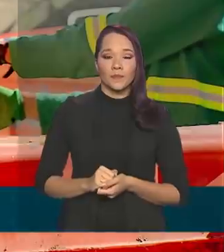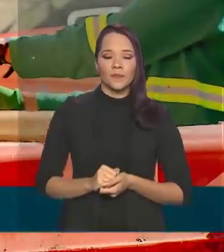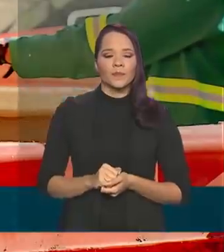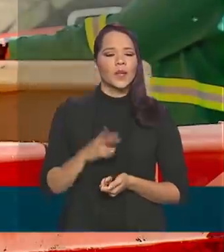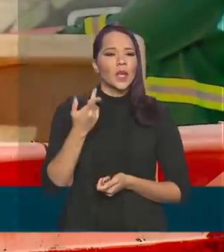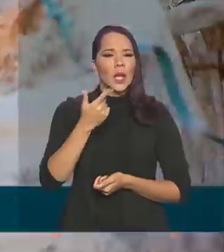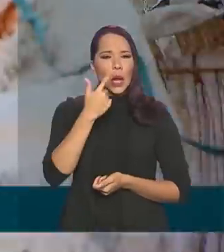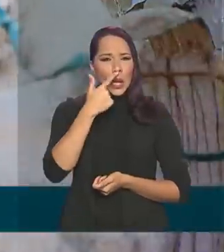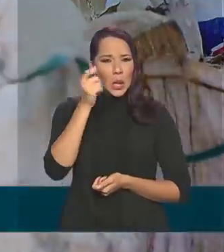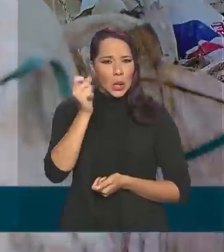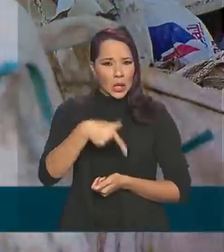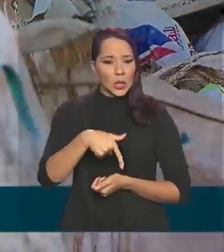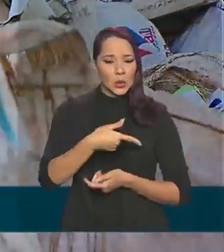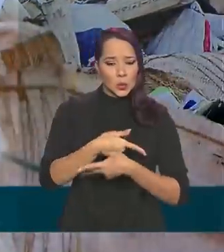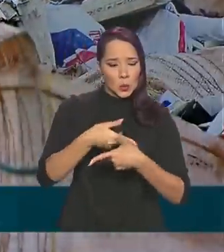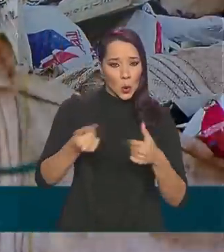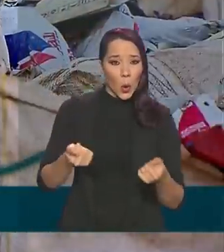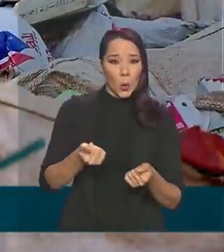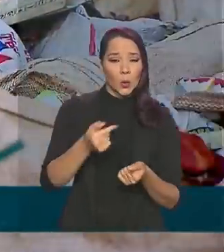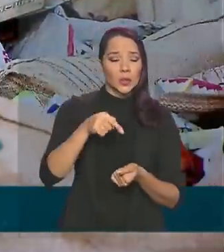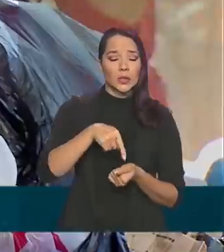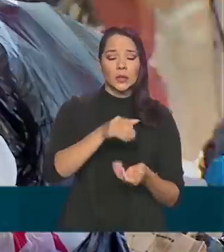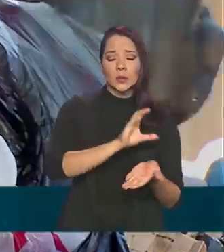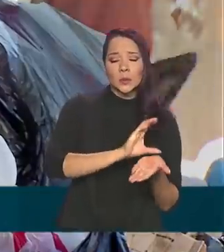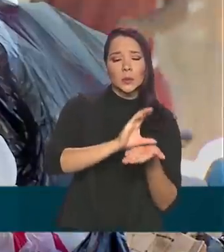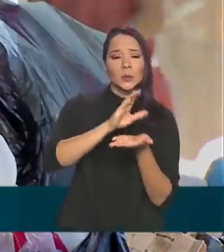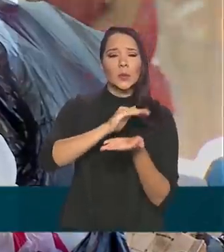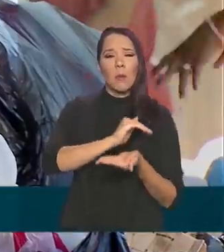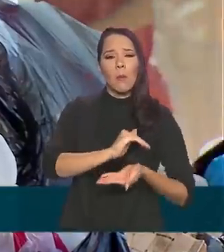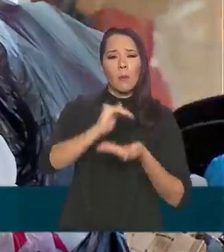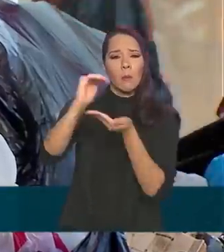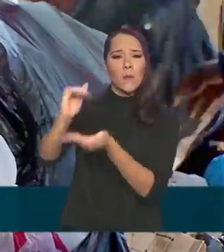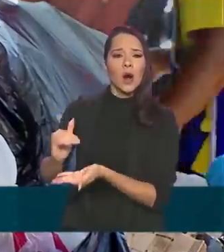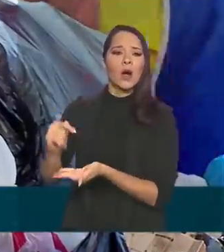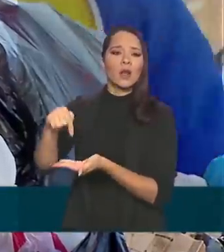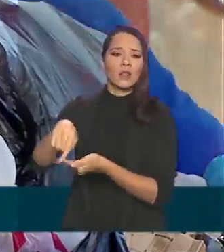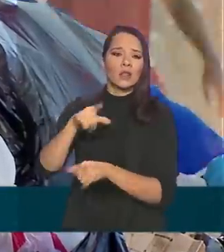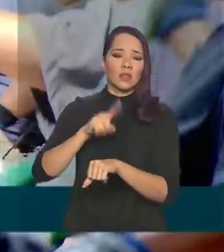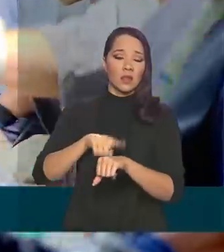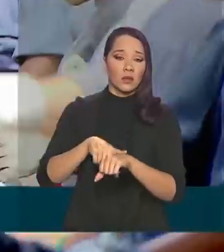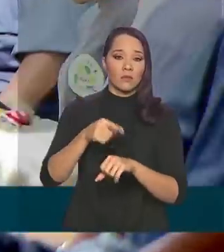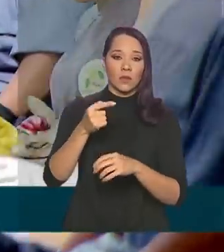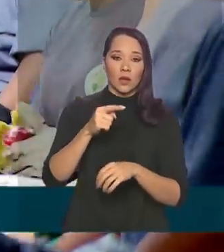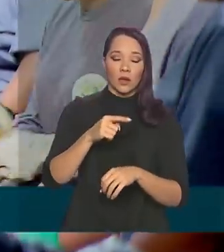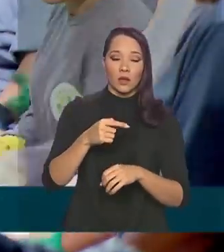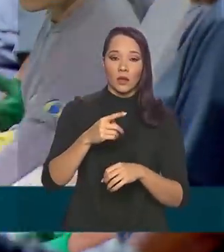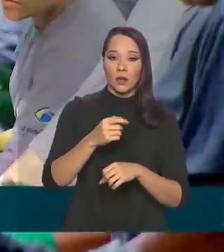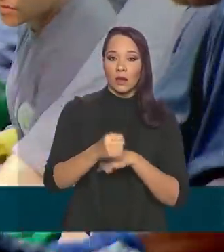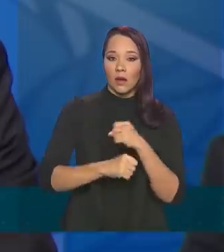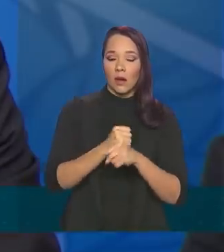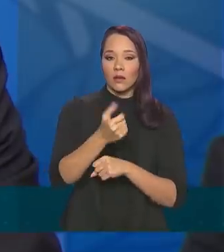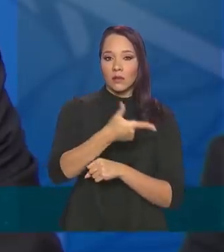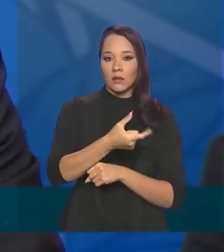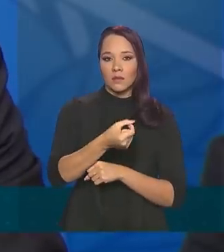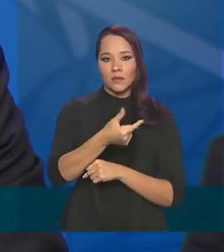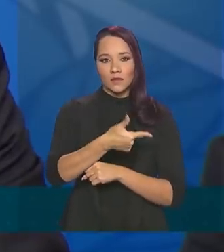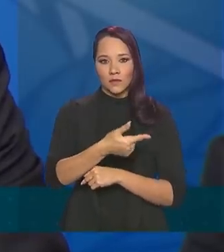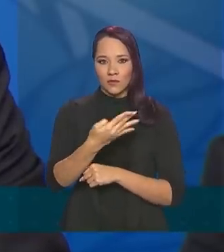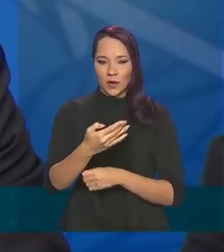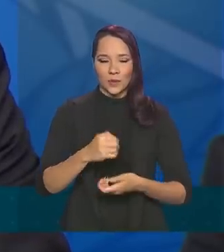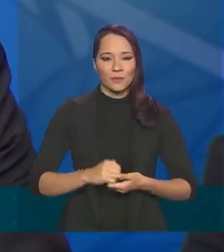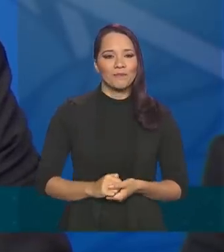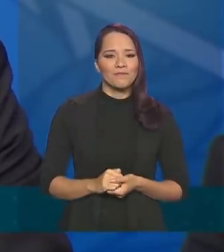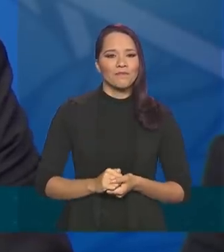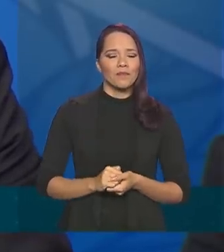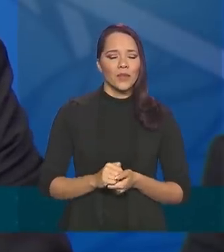resíduos sólidos, uma solução para os lixões nas cidades, tem prazo até 2024. Segundo o Ministério